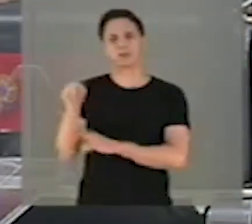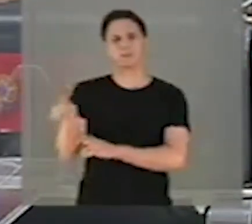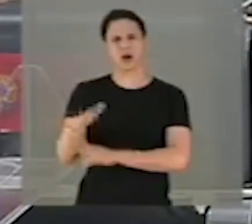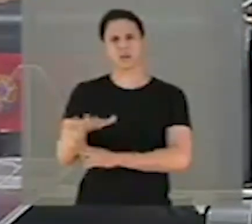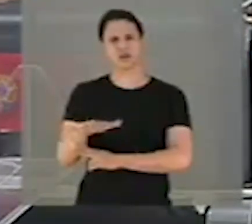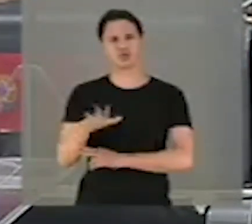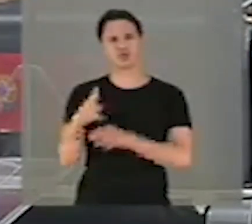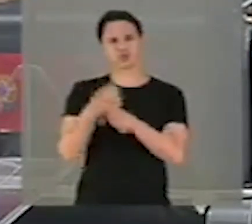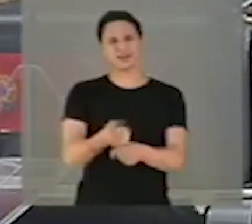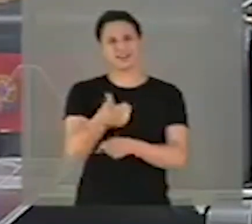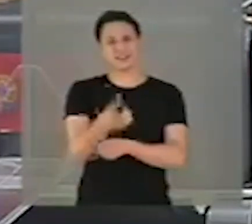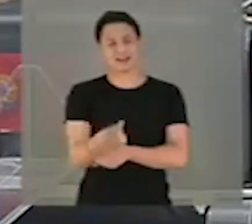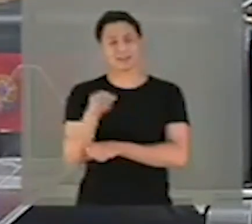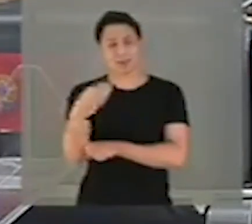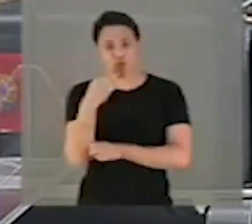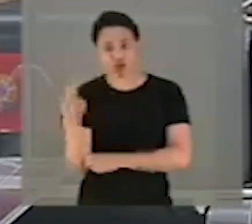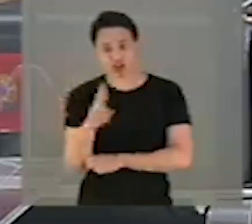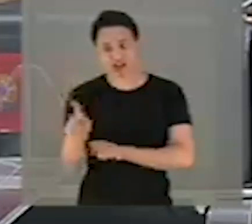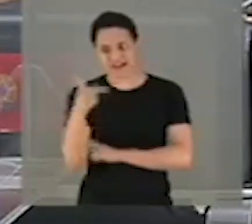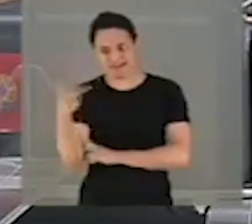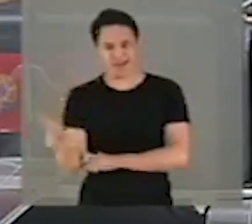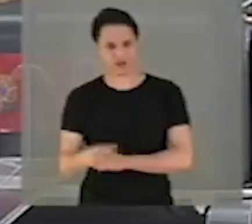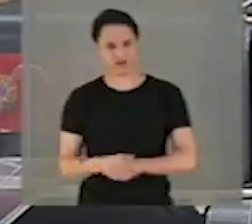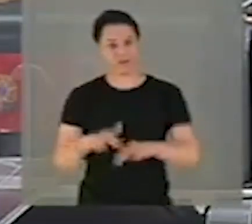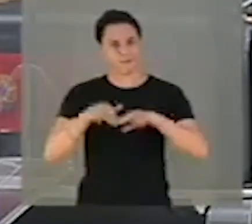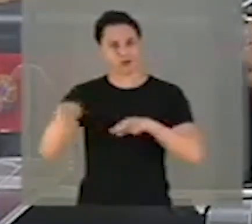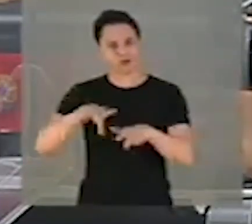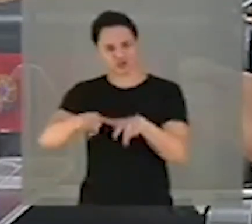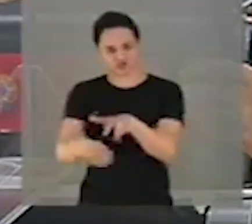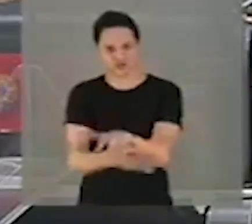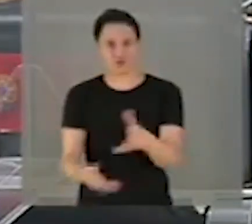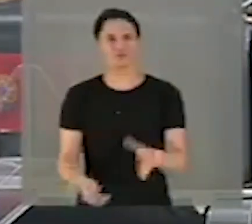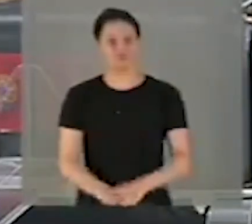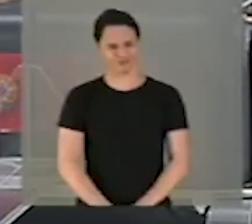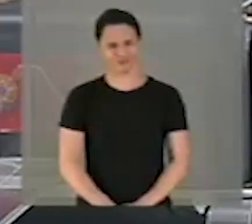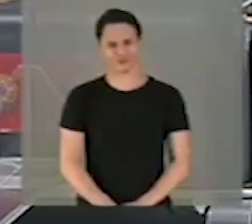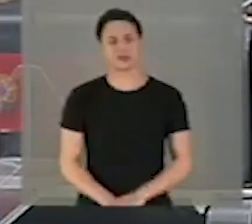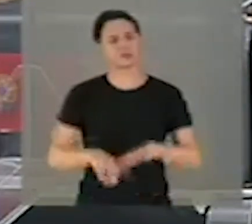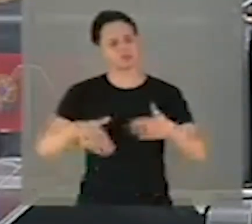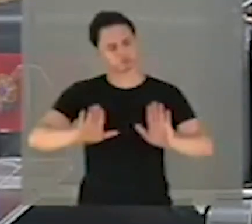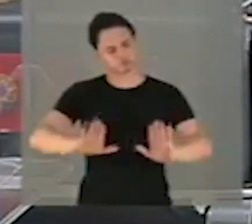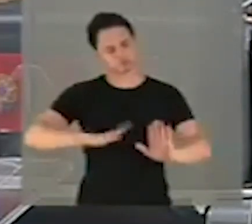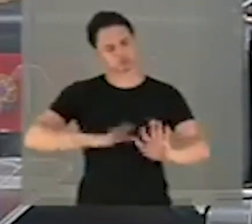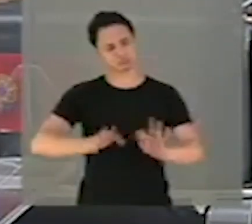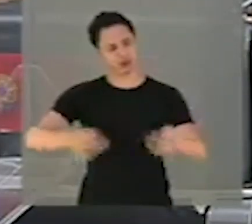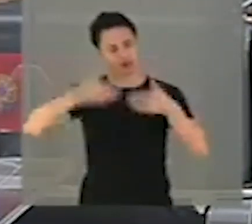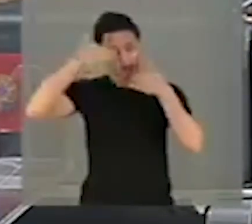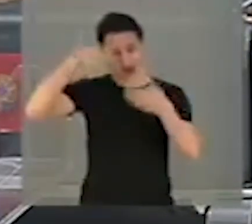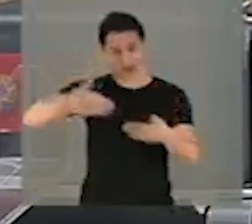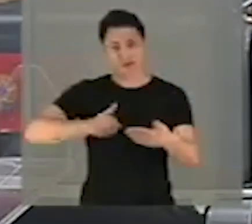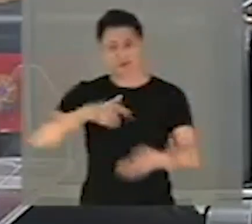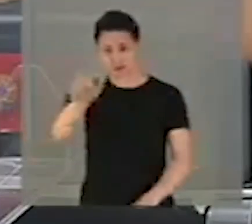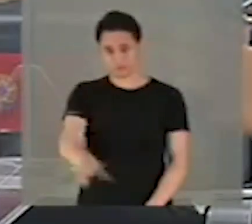R 16 milhões em razão desses supostos desvios. No mais, Sr. Presidente, apenas agradecer a esta